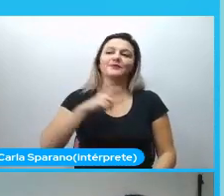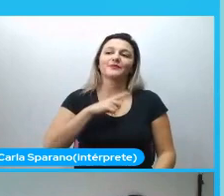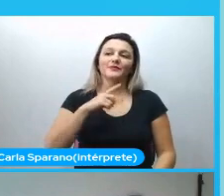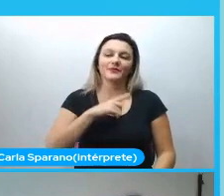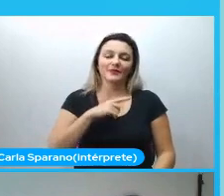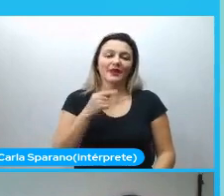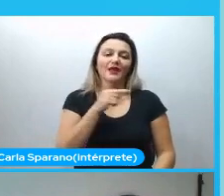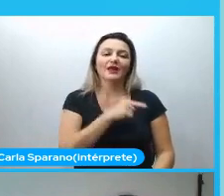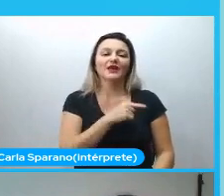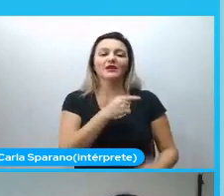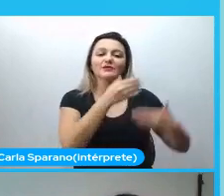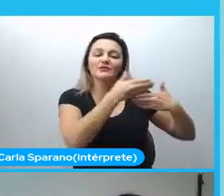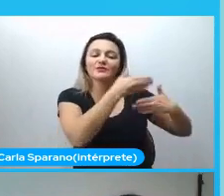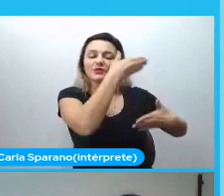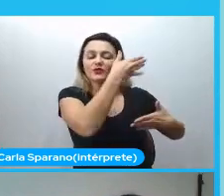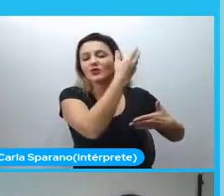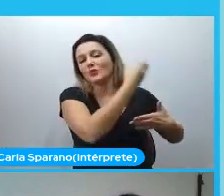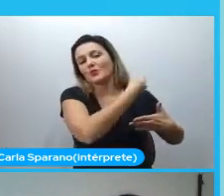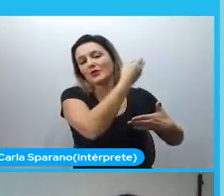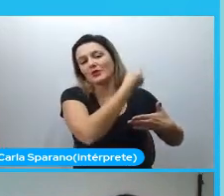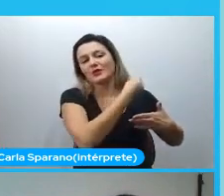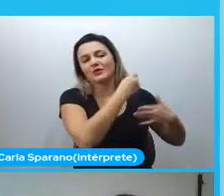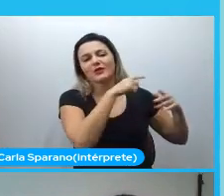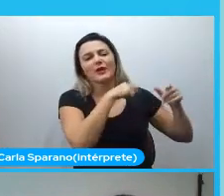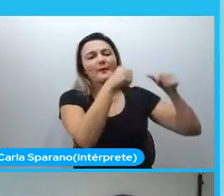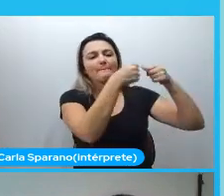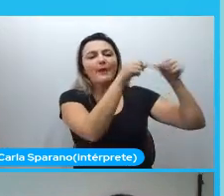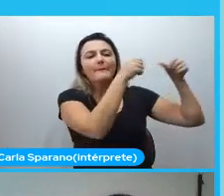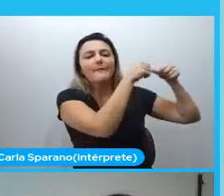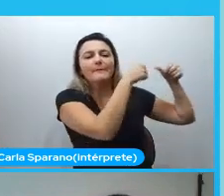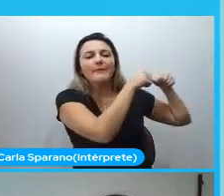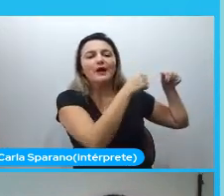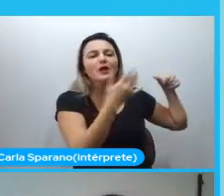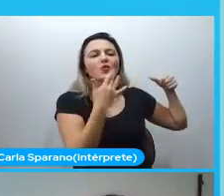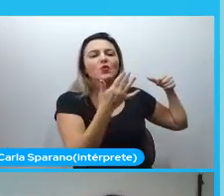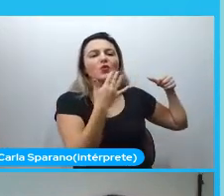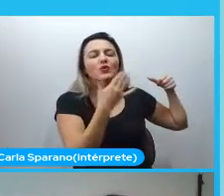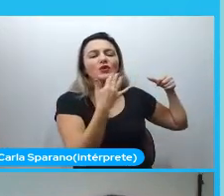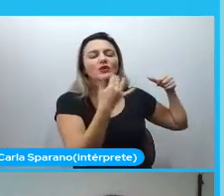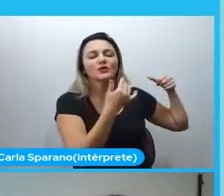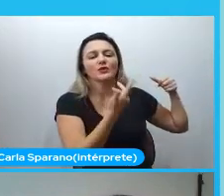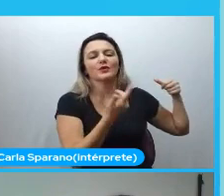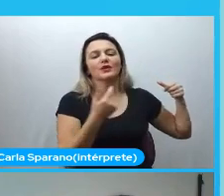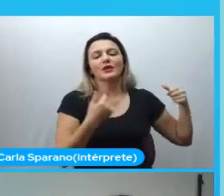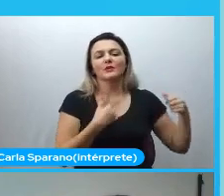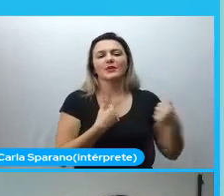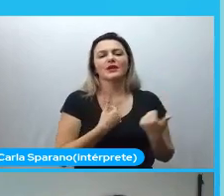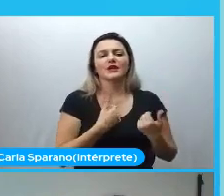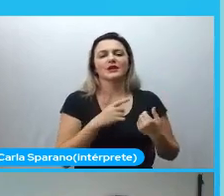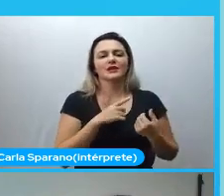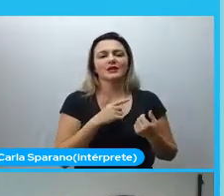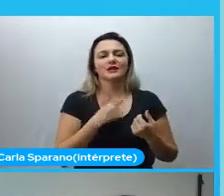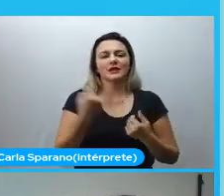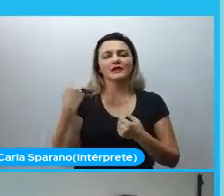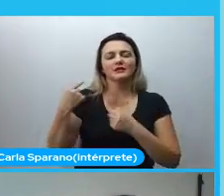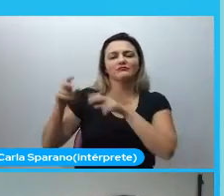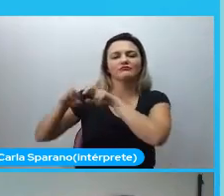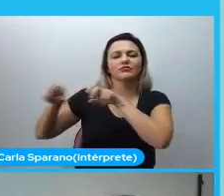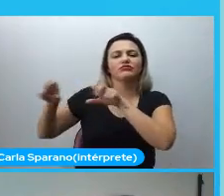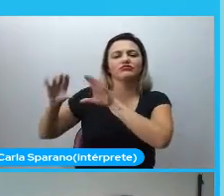fundo branco com alguns post-its coloridos colados e acho que a minha esquerda tem um sopa preto.